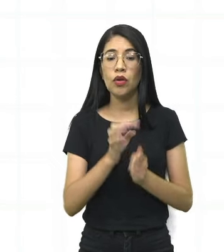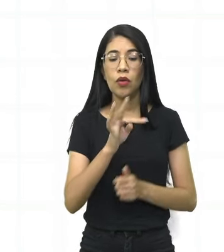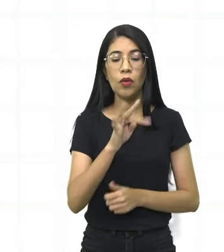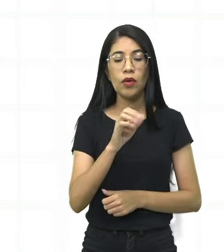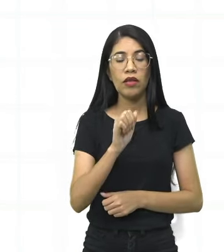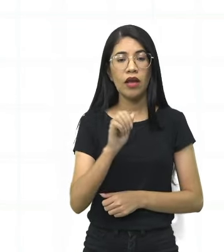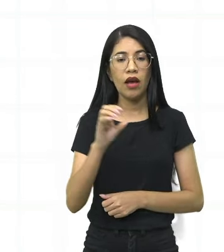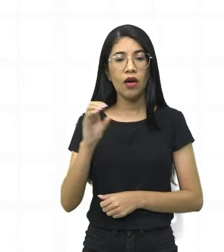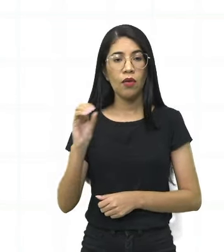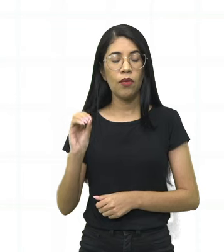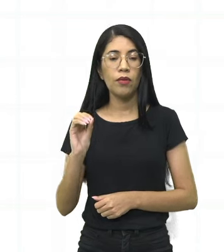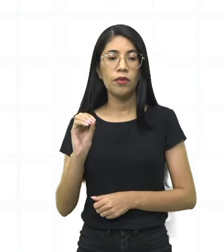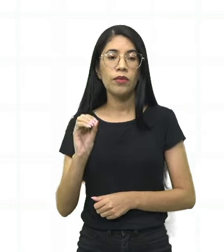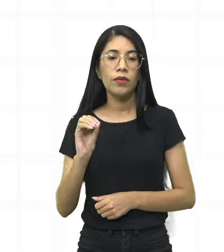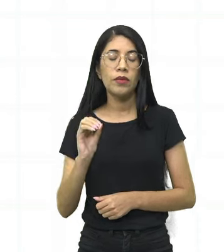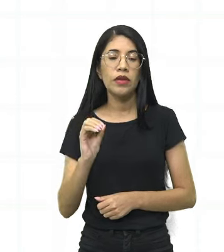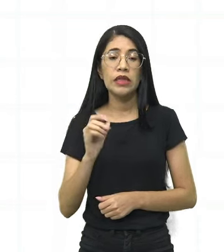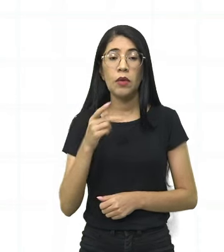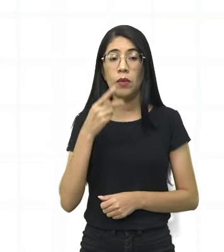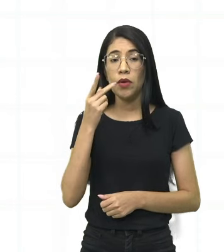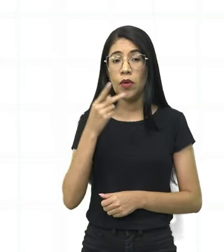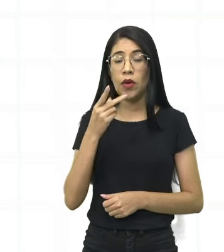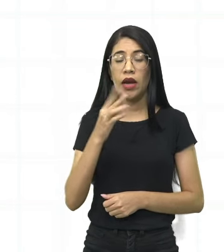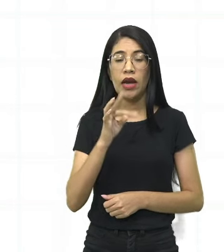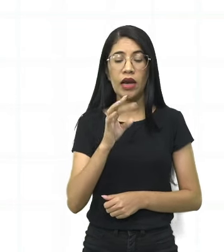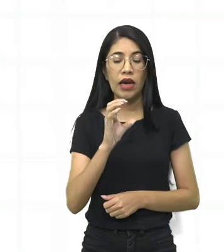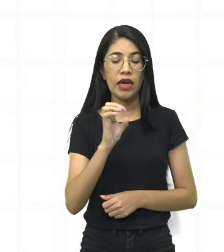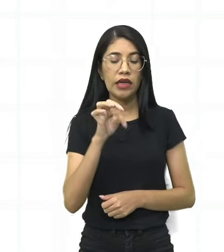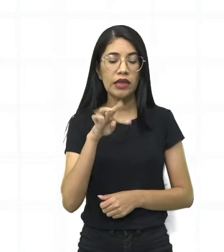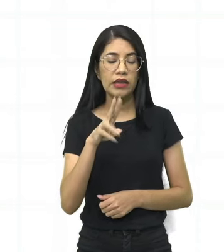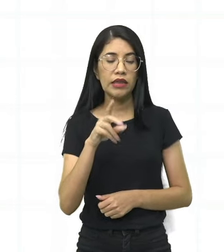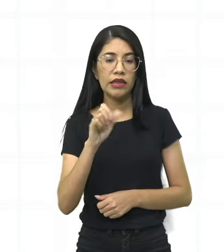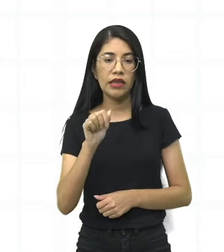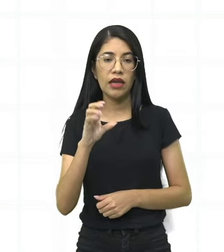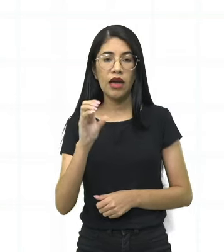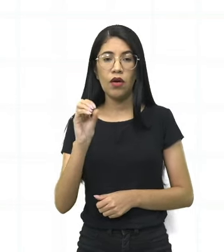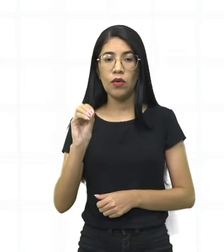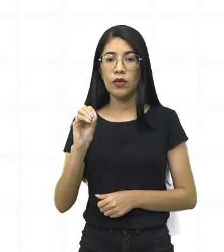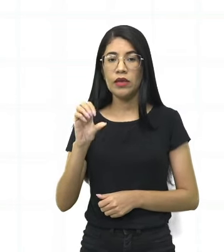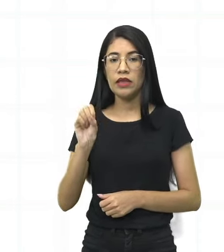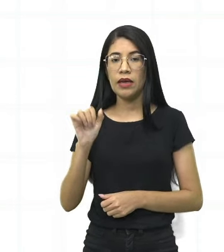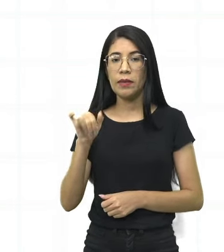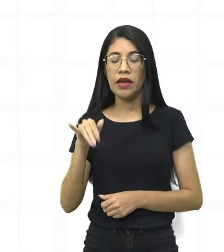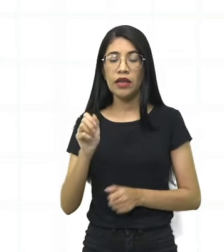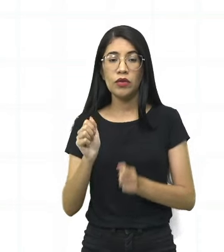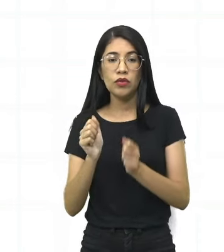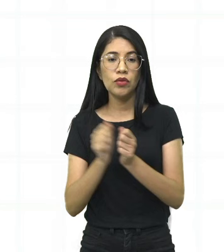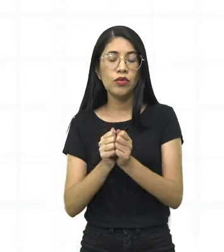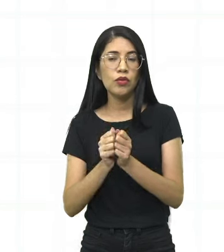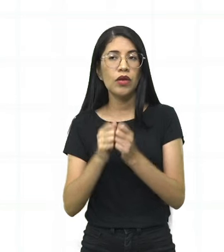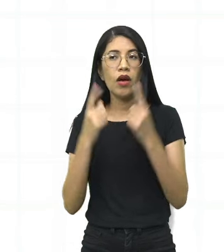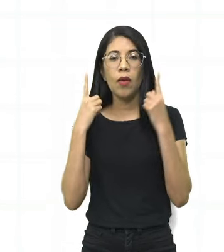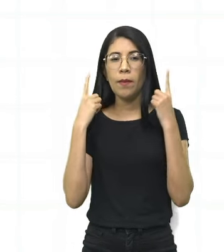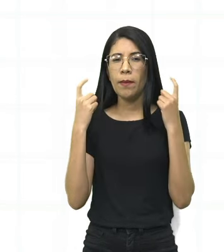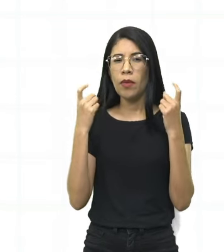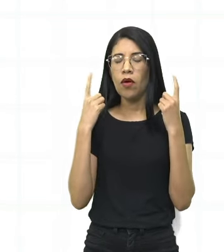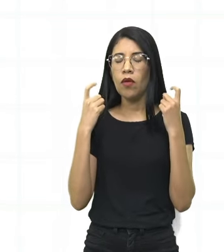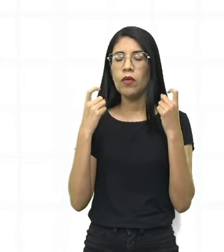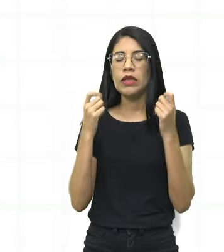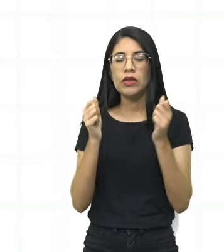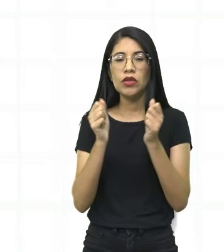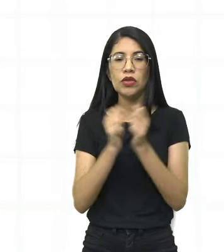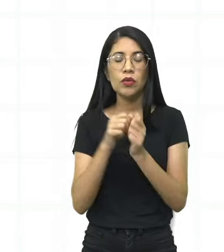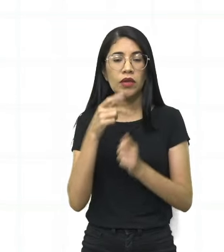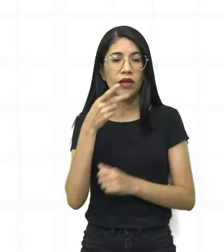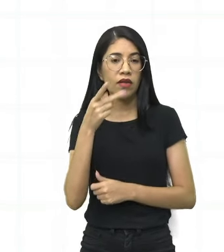Onde canta o sabiá? Quando a gente pronuncia, onde canta o sabiá? O sabiá, o sabiá, ó. Junta, né? Então, percebam que aqui, ó,